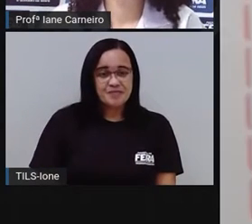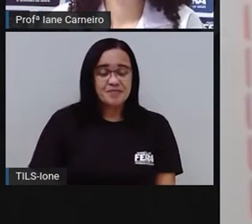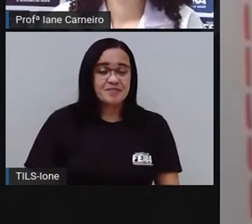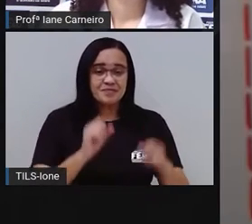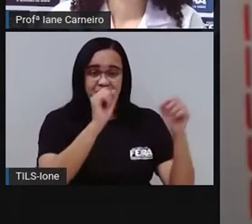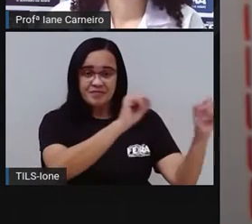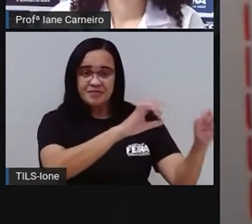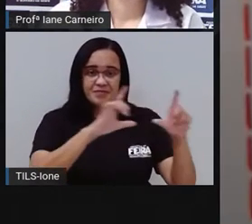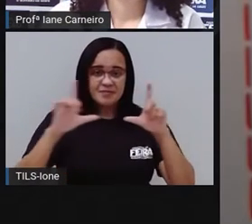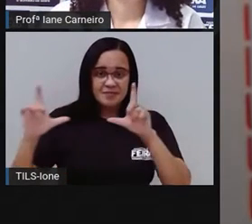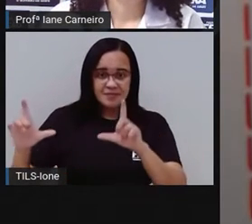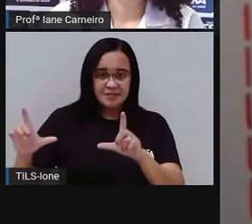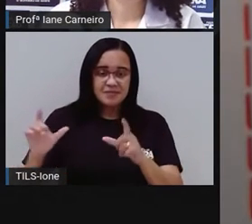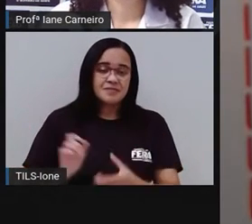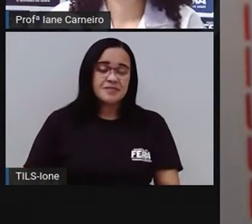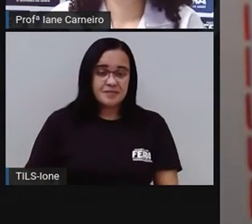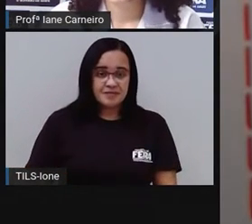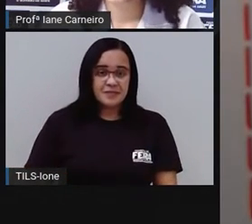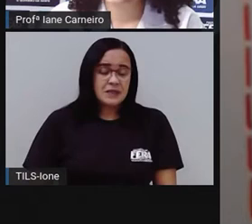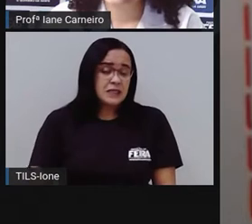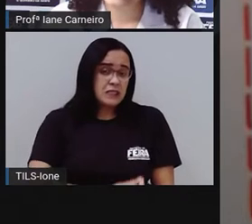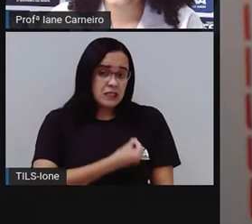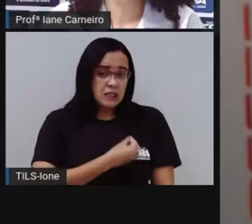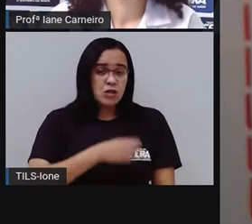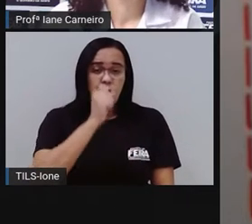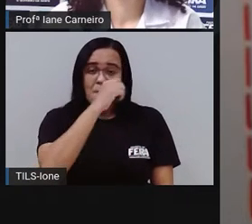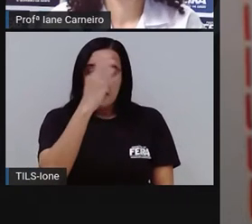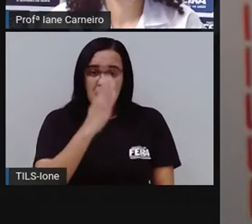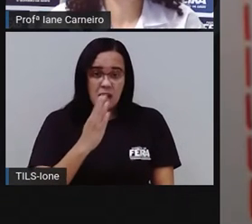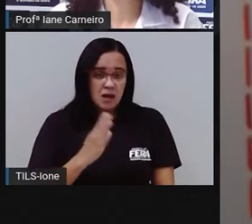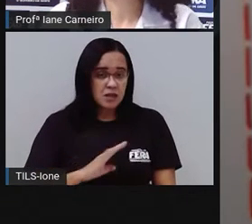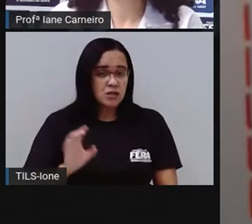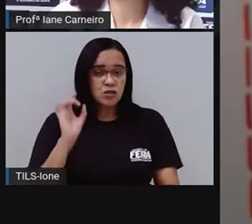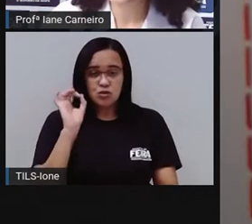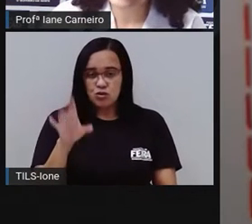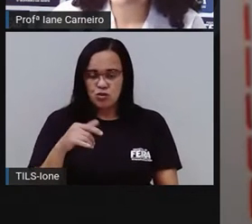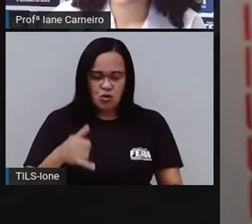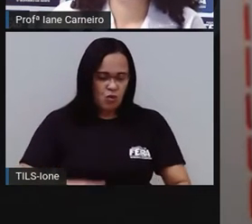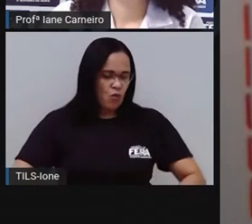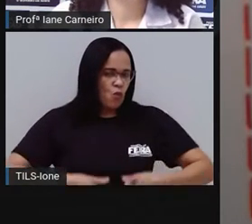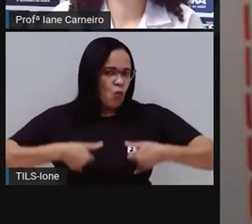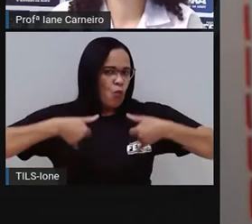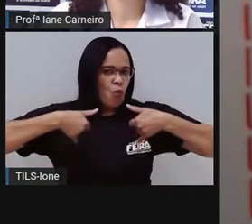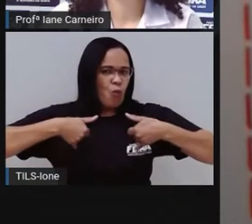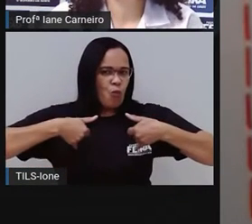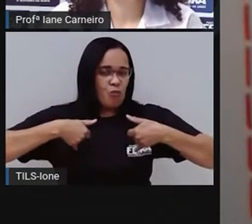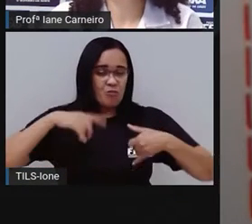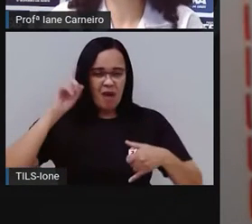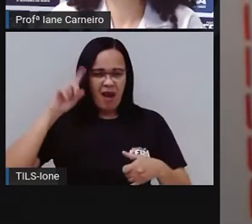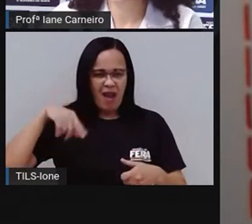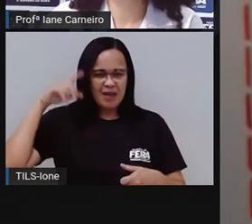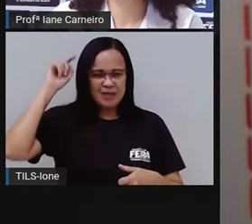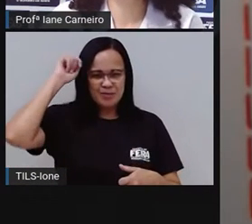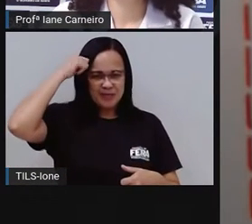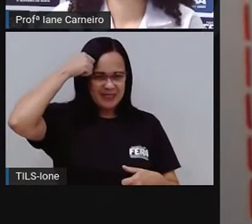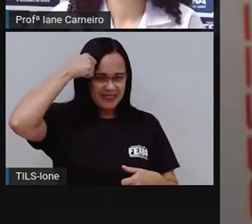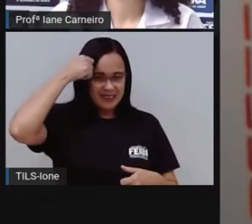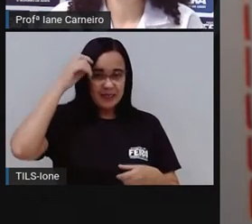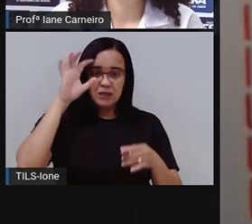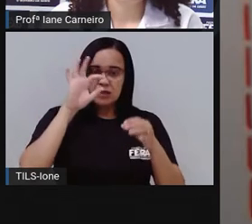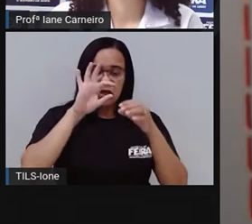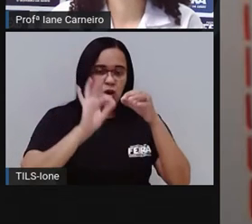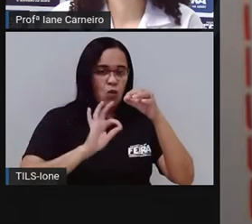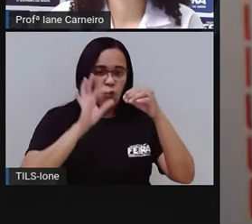Próximo. De existir só no Brasil. Com orgulho, ela se gaba. É pretinha, não é uva.